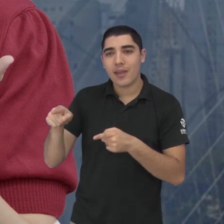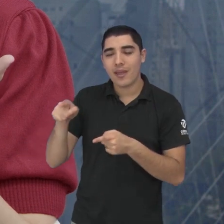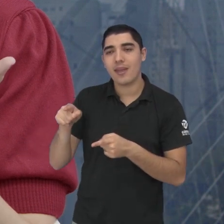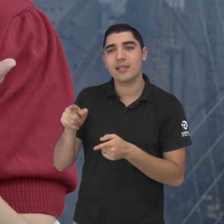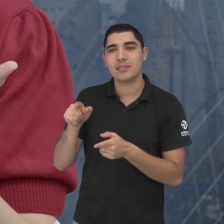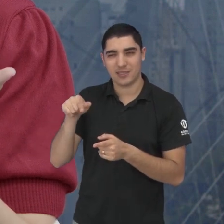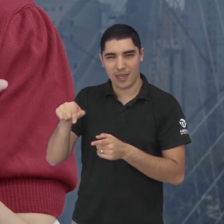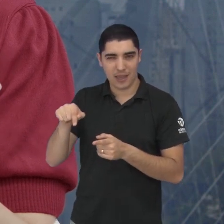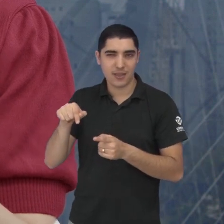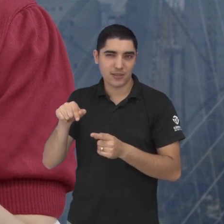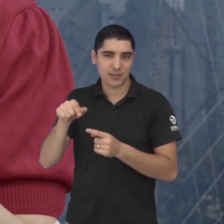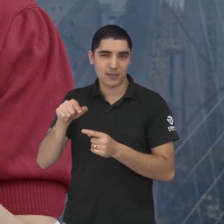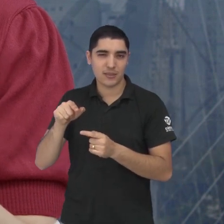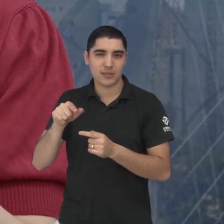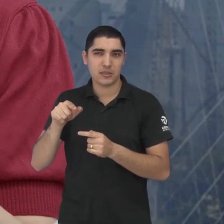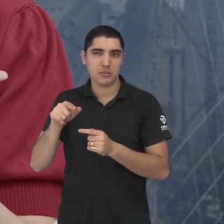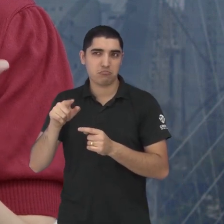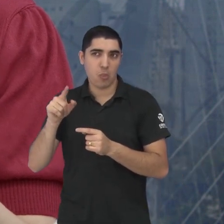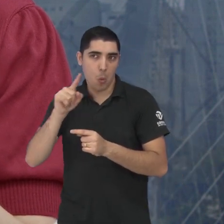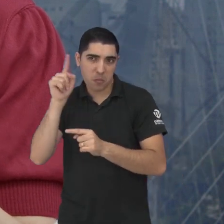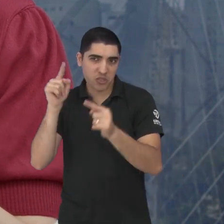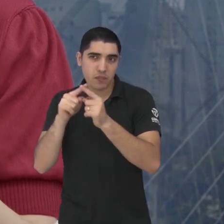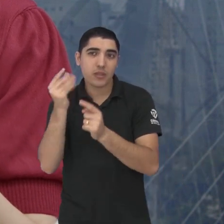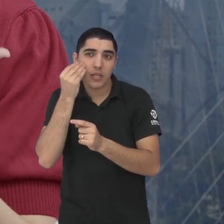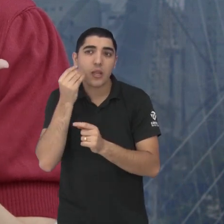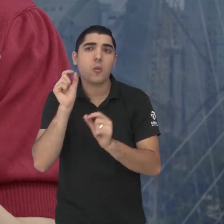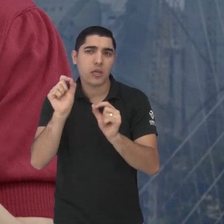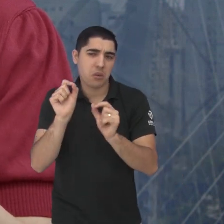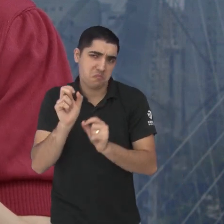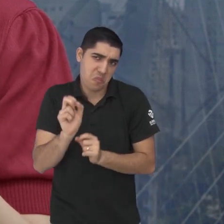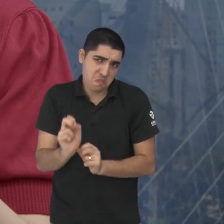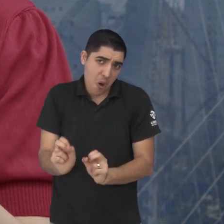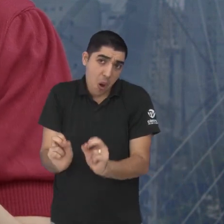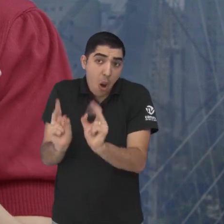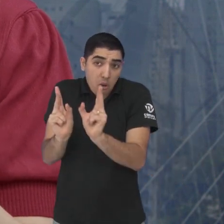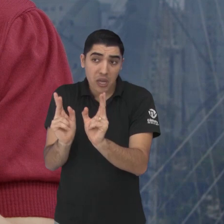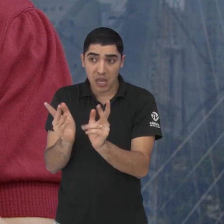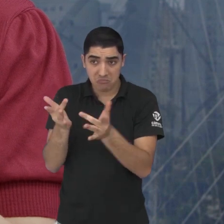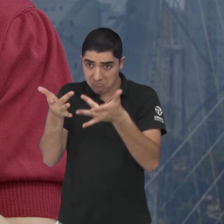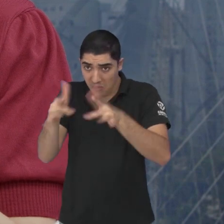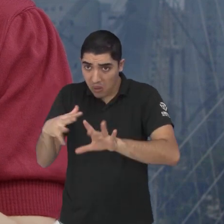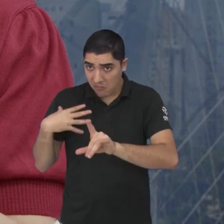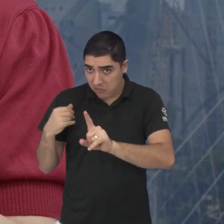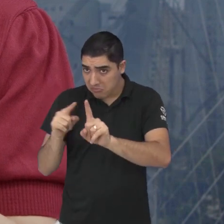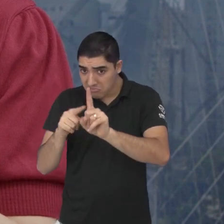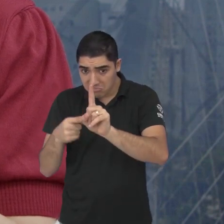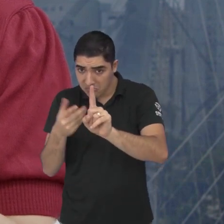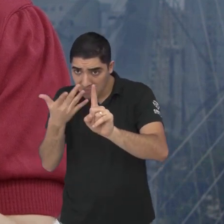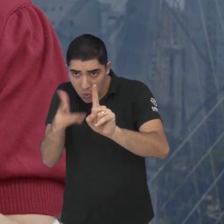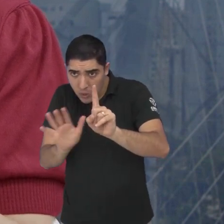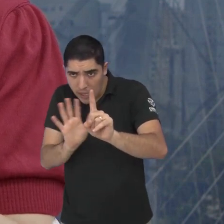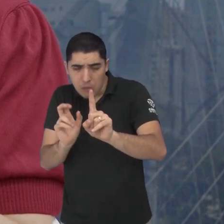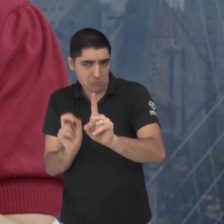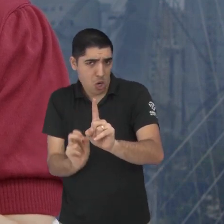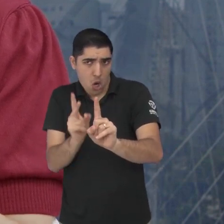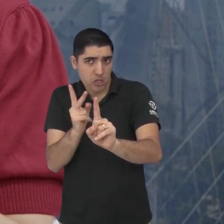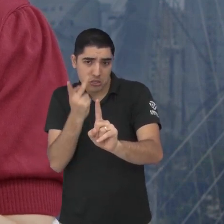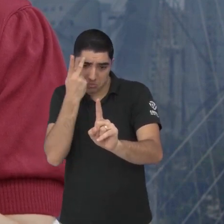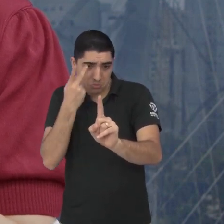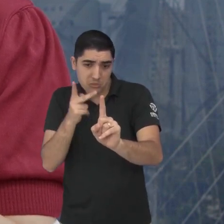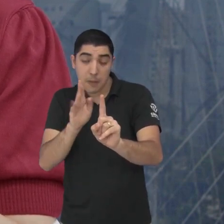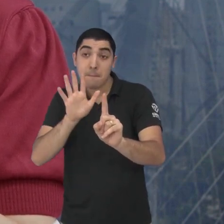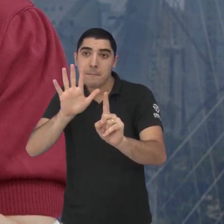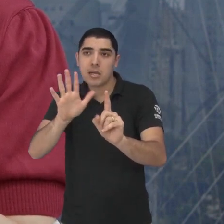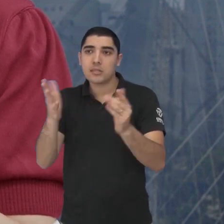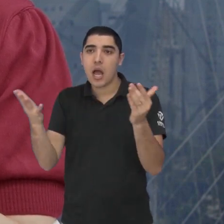com um propósito né ok que é aceitável de querer ou não ter filhos mas acabou tomando um outro